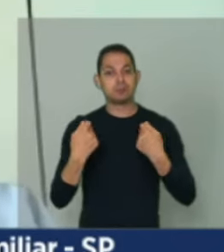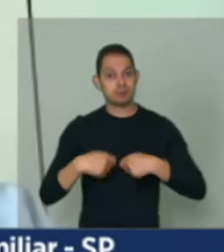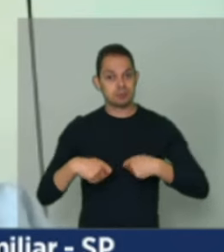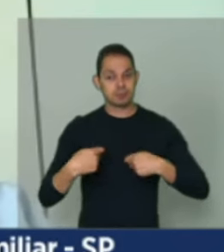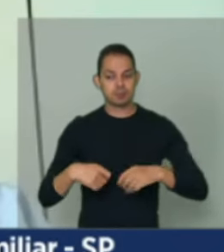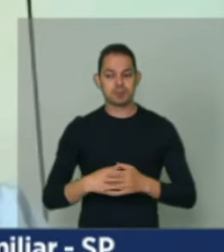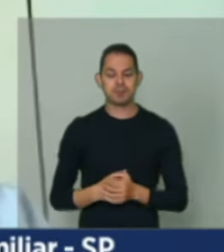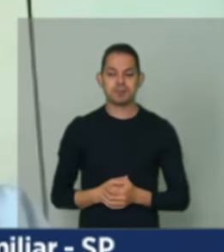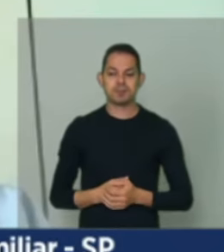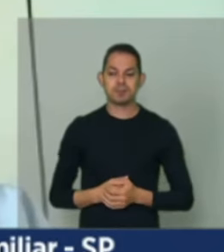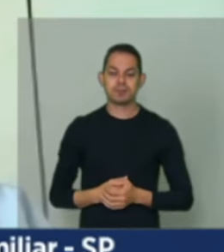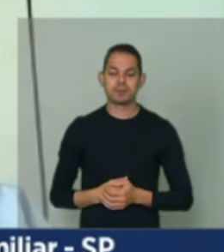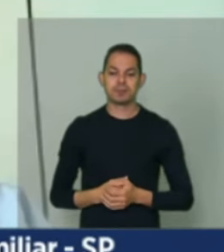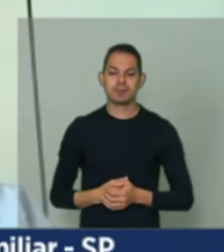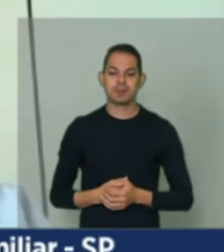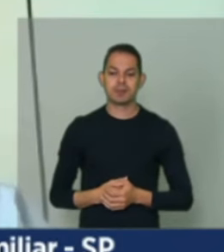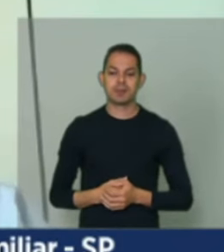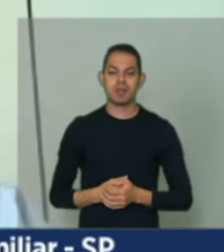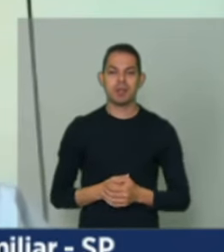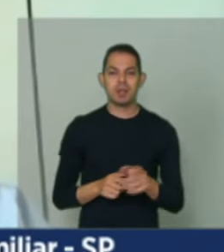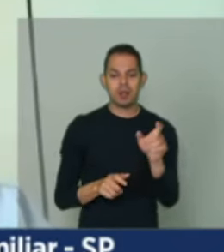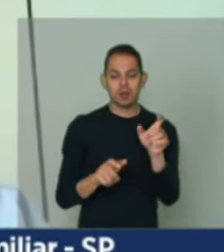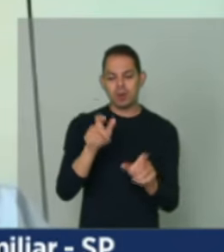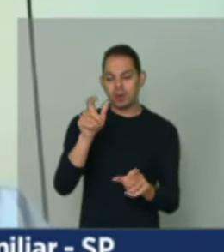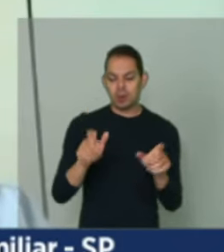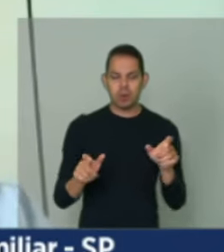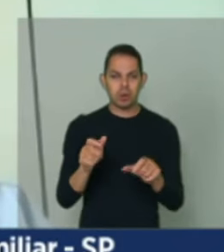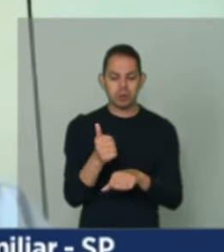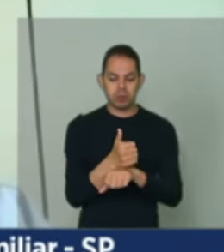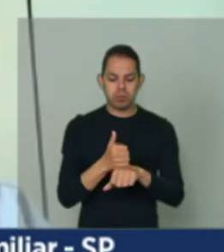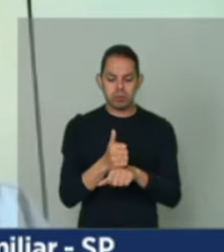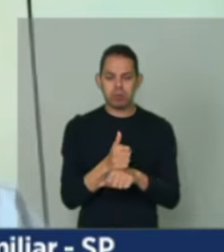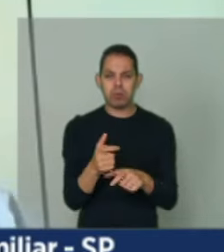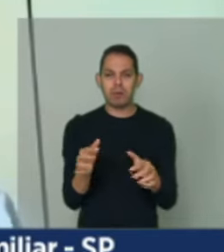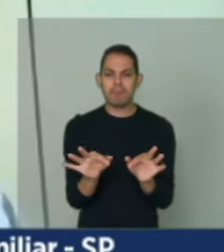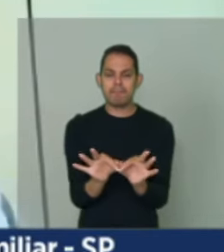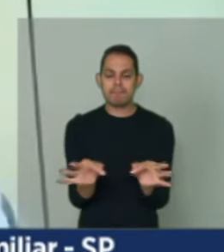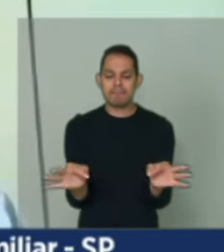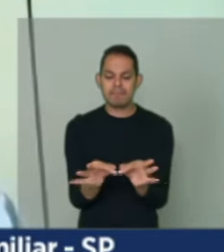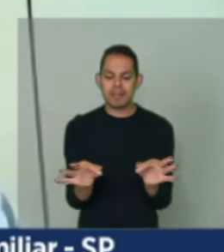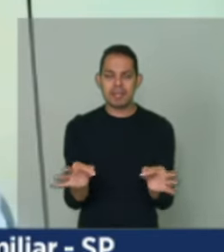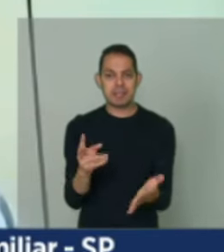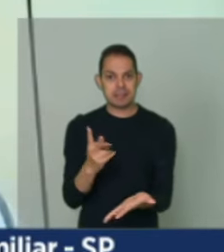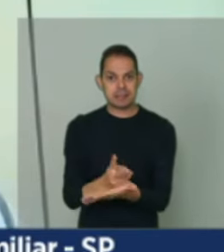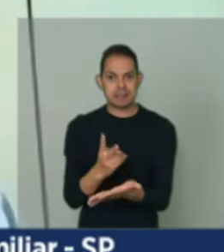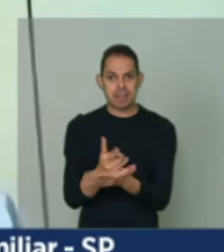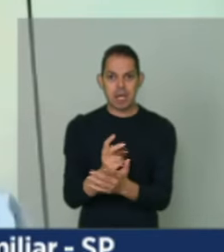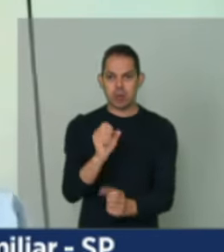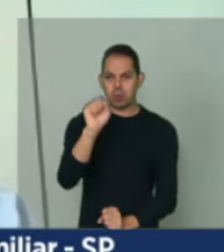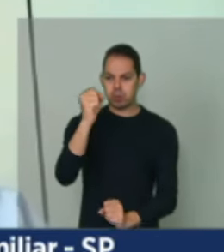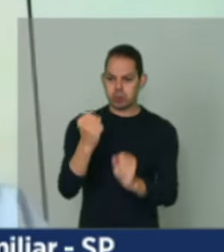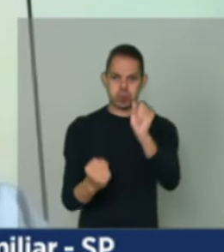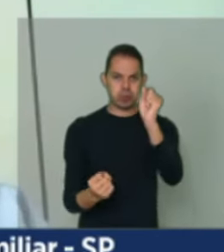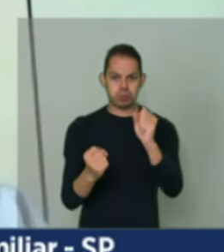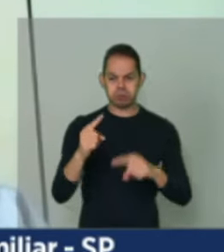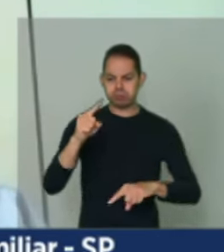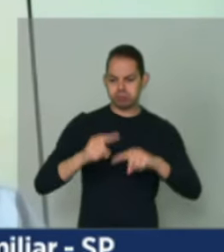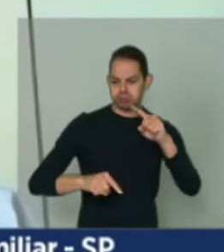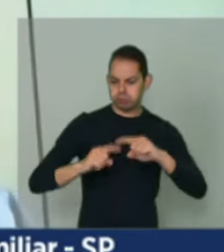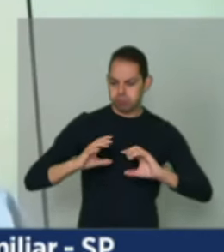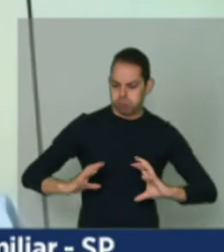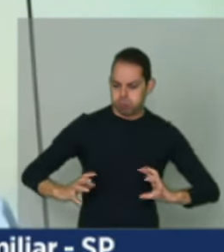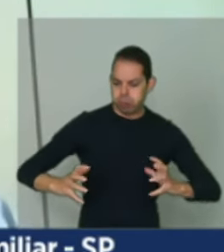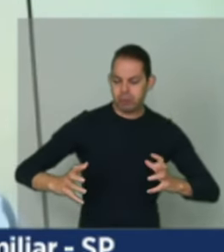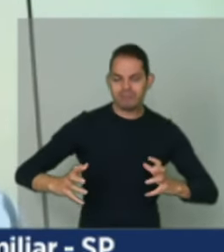é sempre que os pequenos produtores, por exemplo, têm condições de mecanizar cultivo, além da baixa